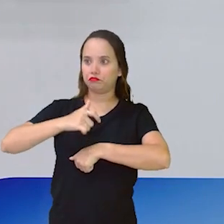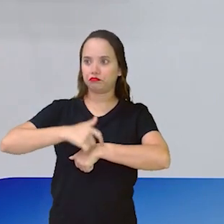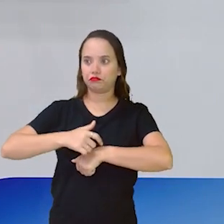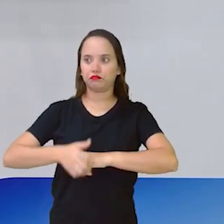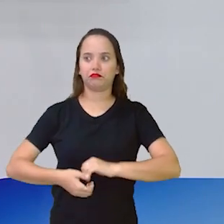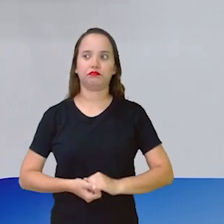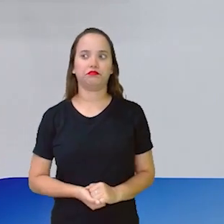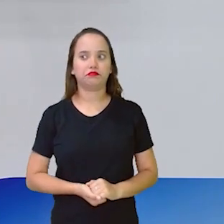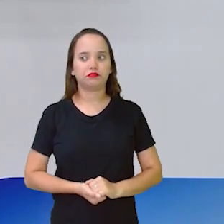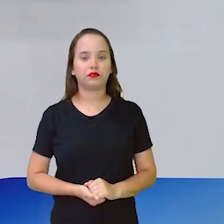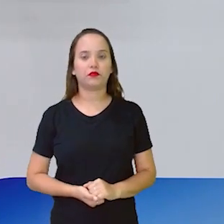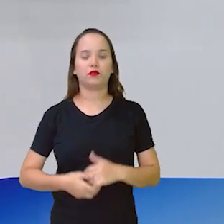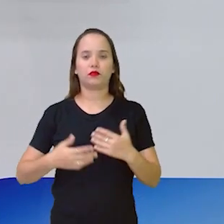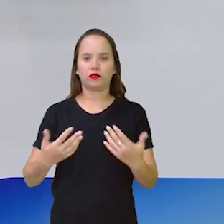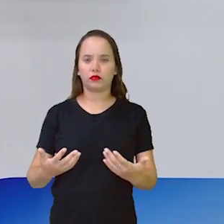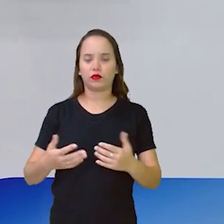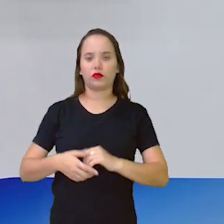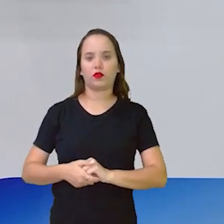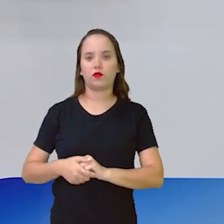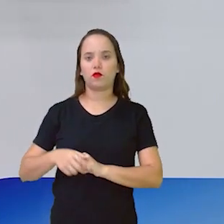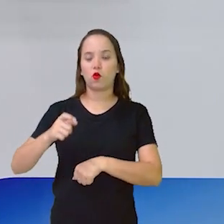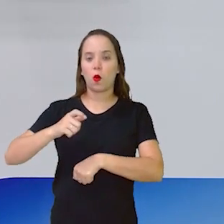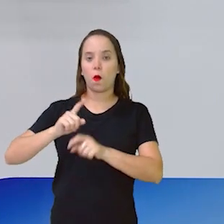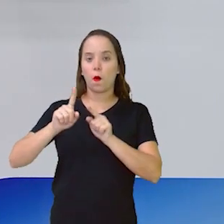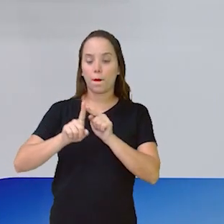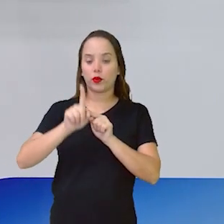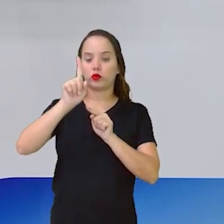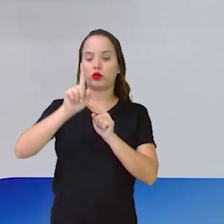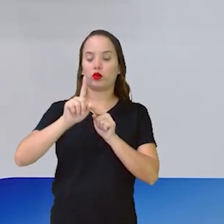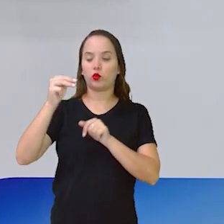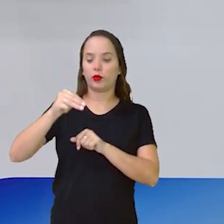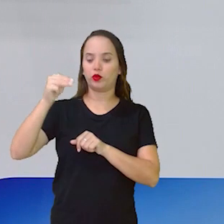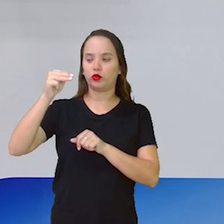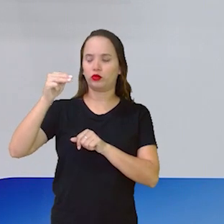o ponteiro do minuto. O ponteiro do minuto, eita.